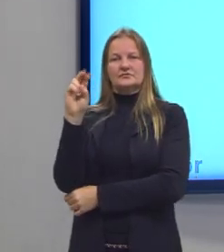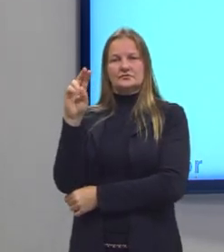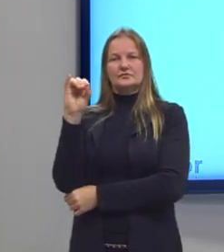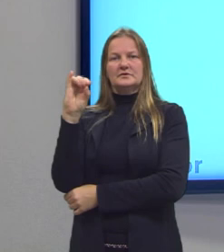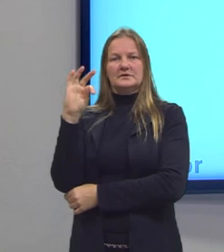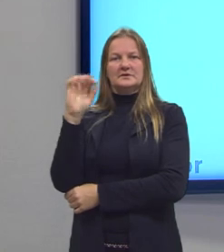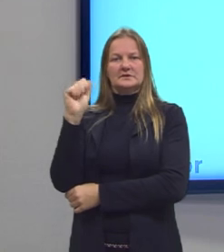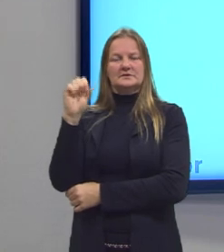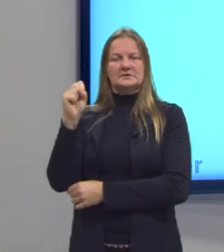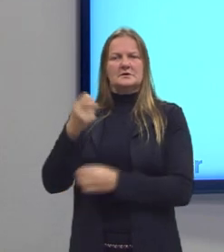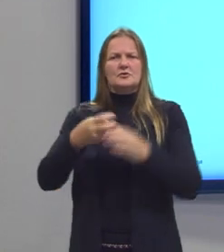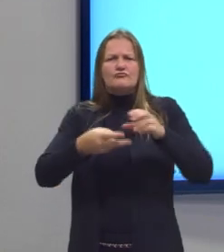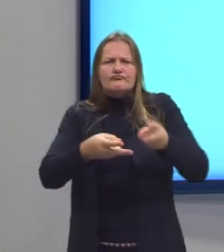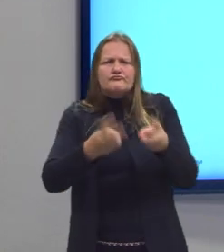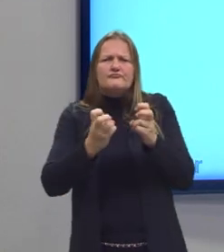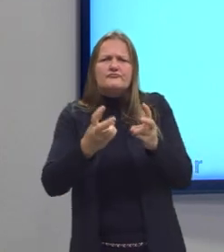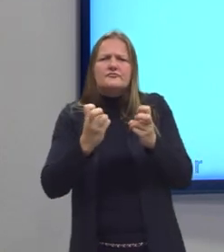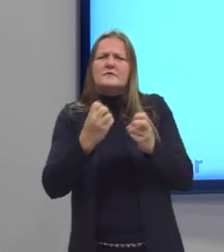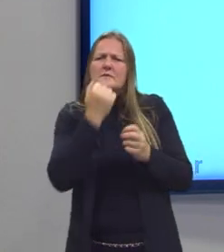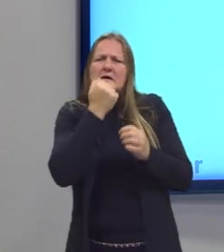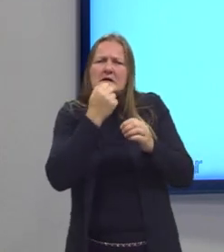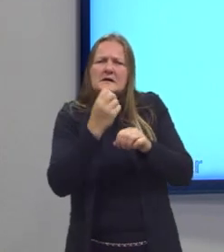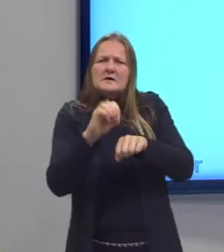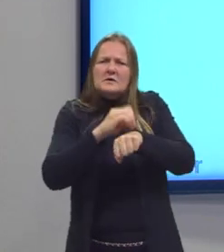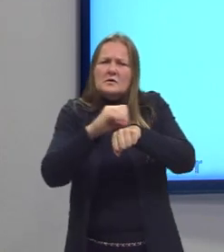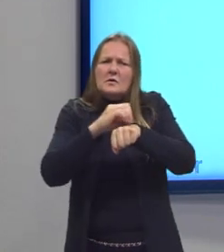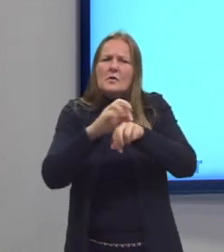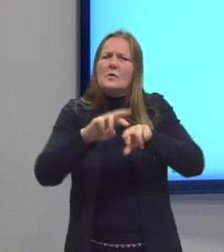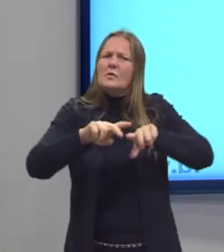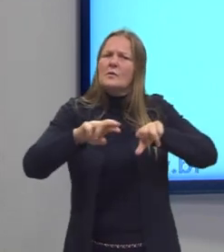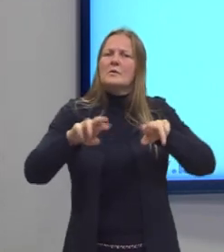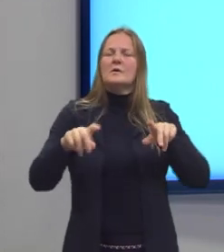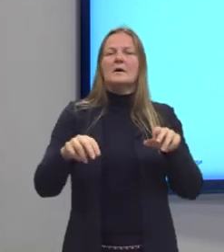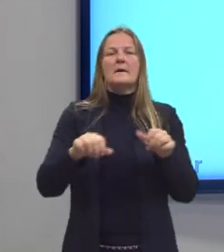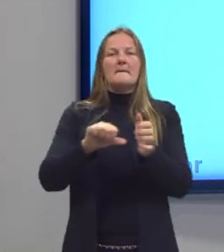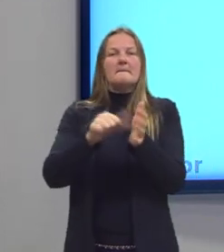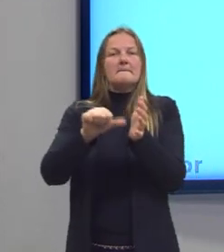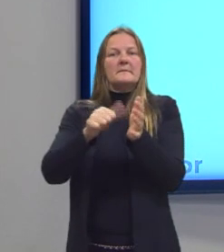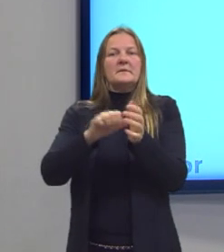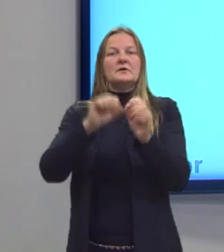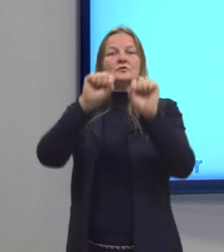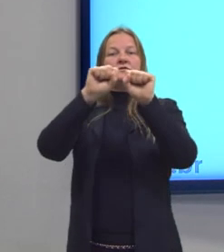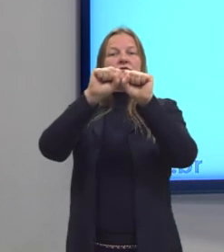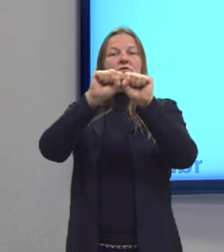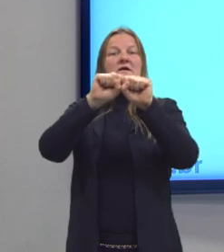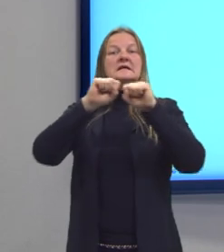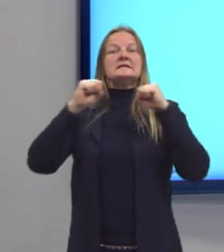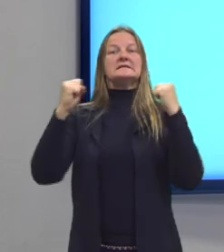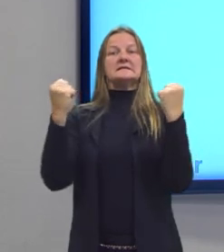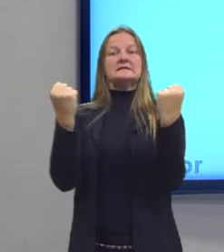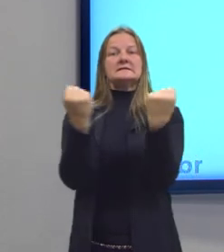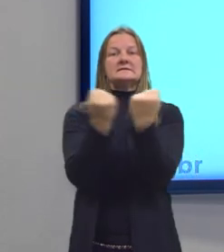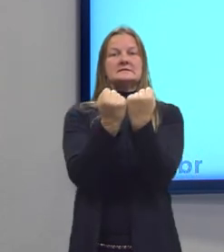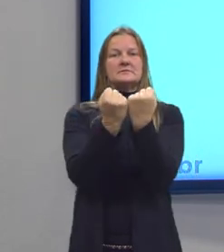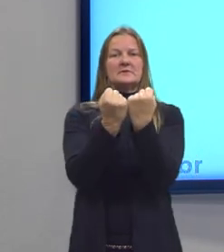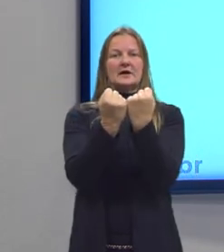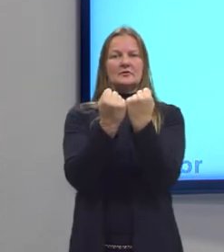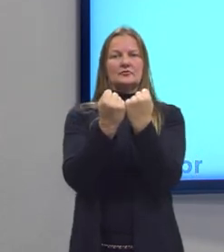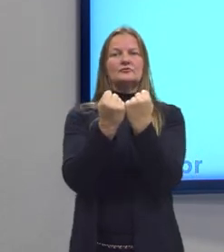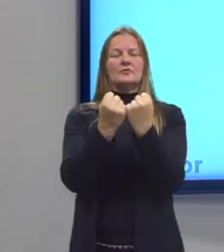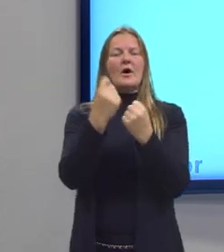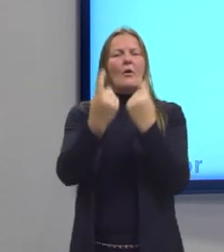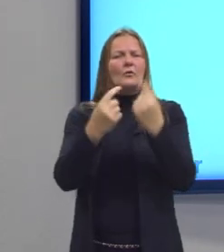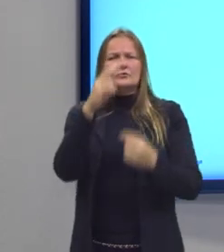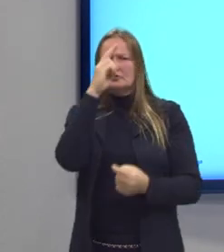na mineração que são implantados os primeiros e grandes seminários do Brasil, que certamente você, estudante do ensino